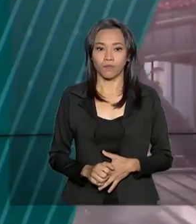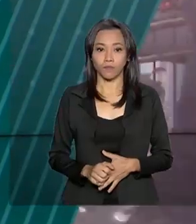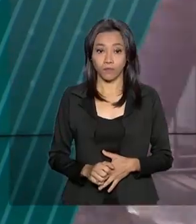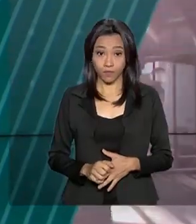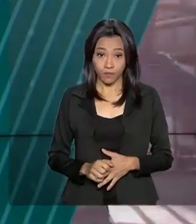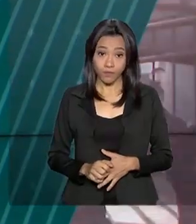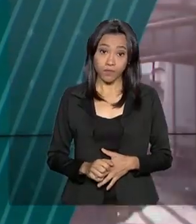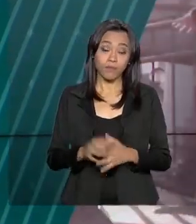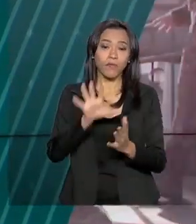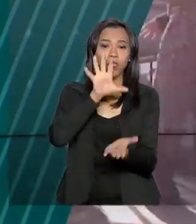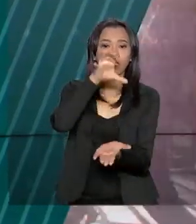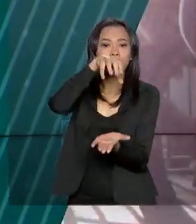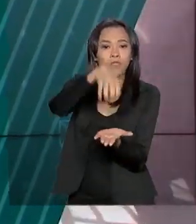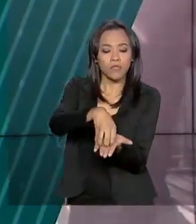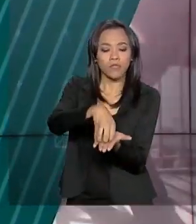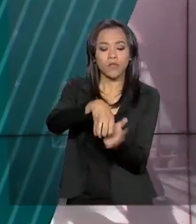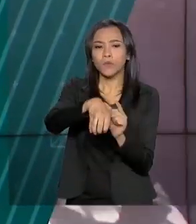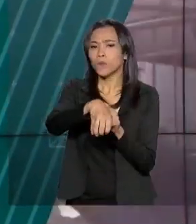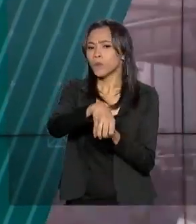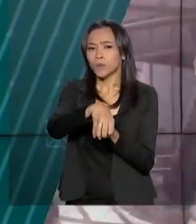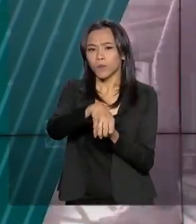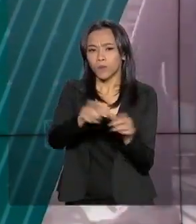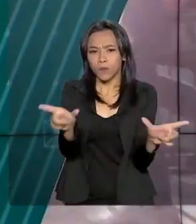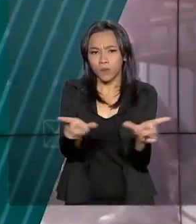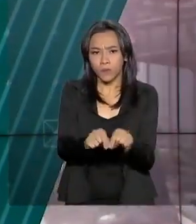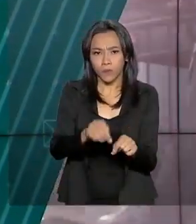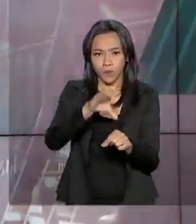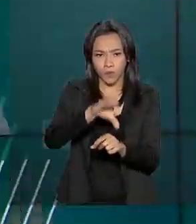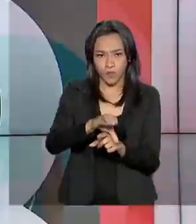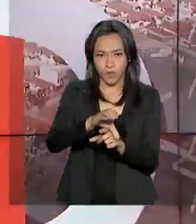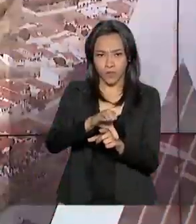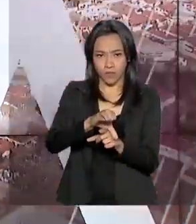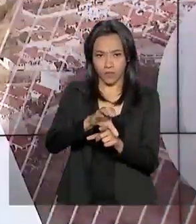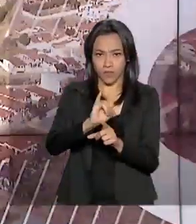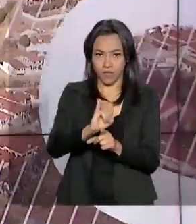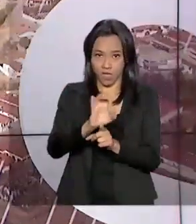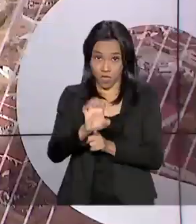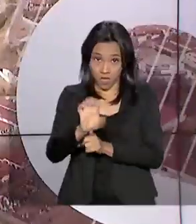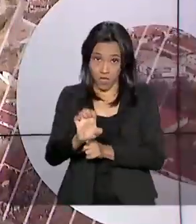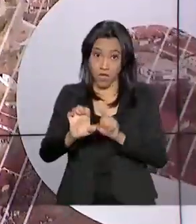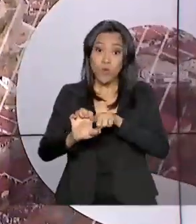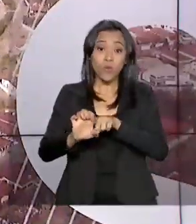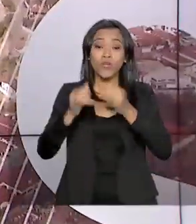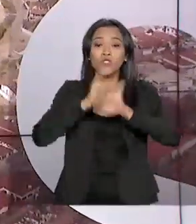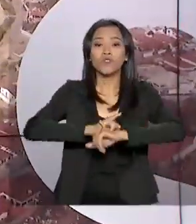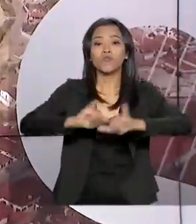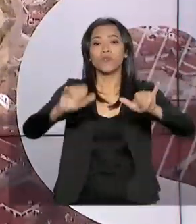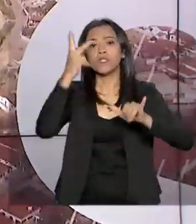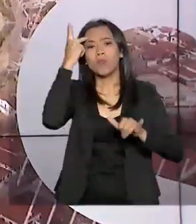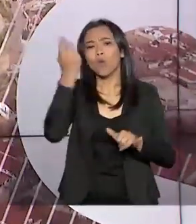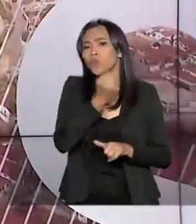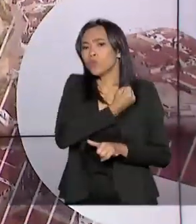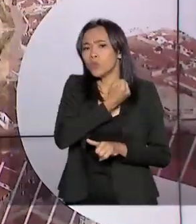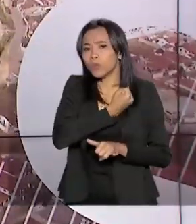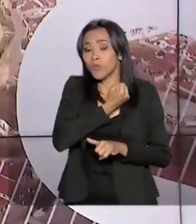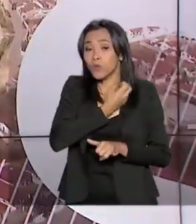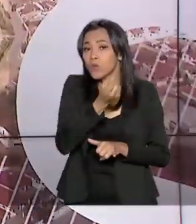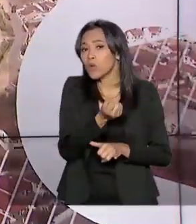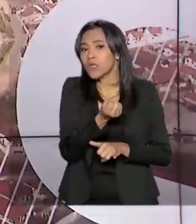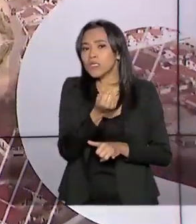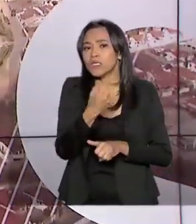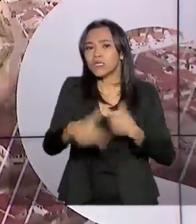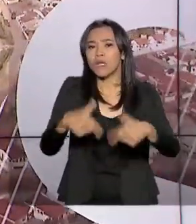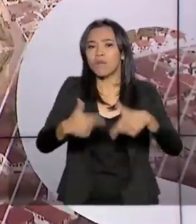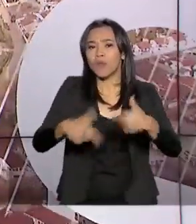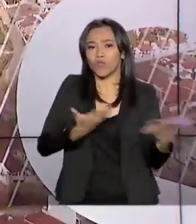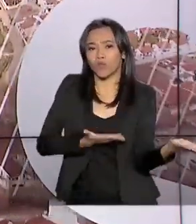E o Centro de Integração Empresa-Escola do CIE divulga em São Paulo números sobre o trabalho de jovens